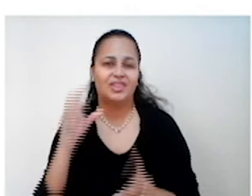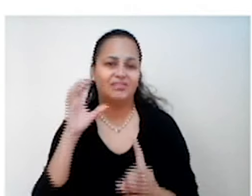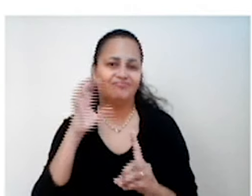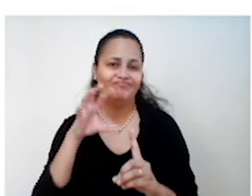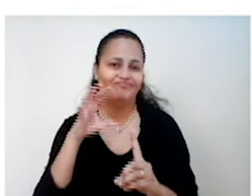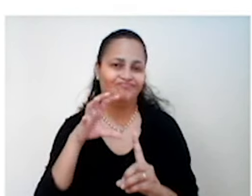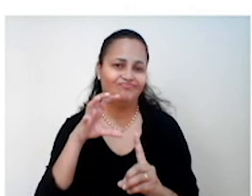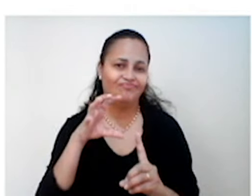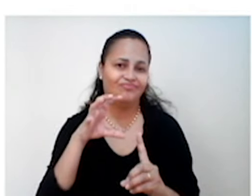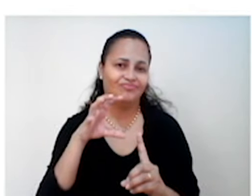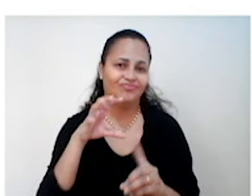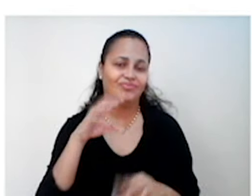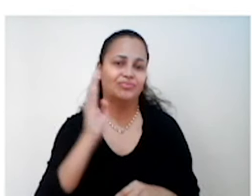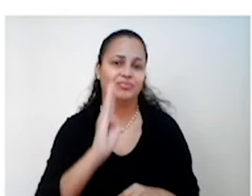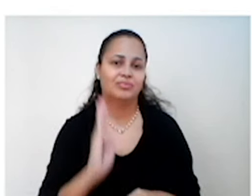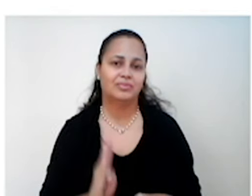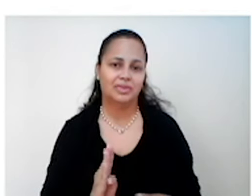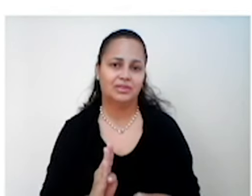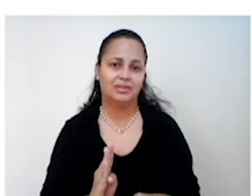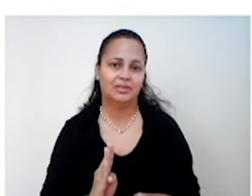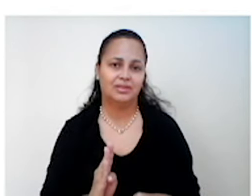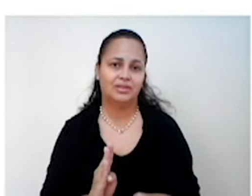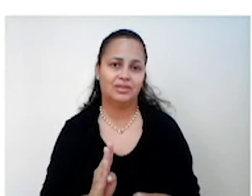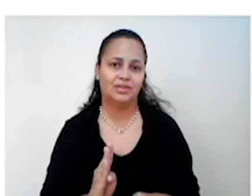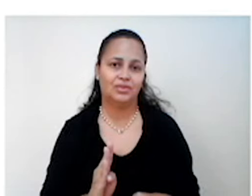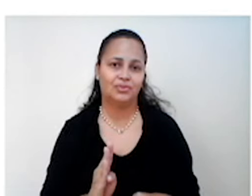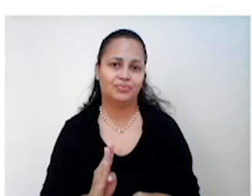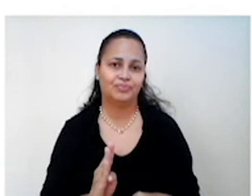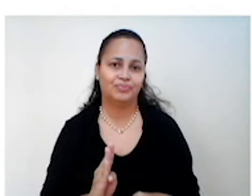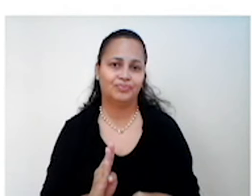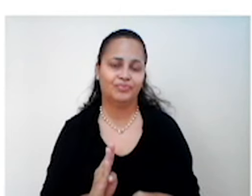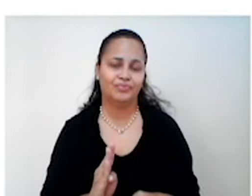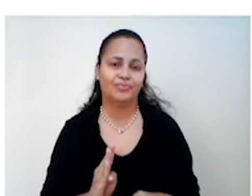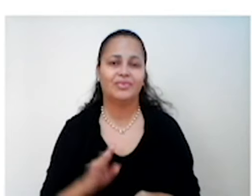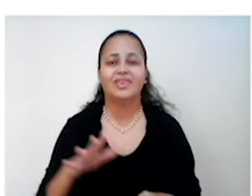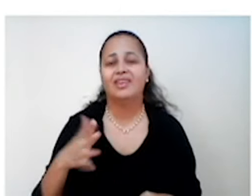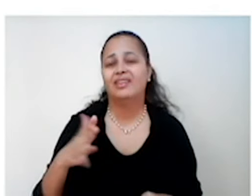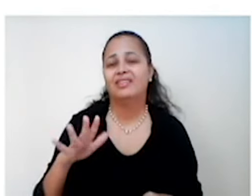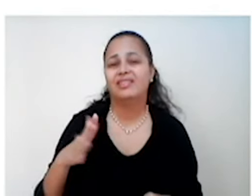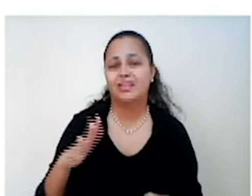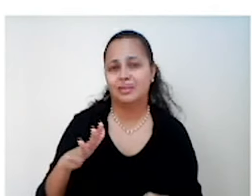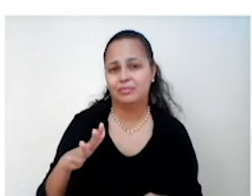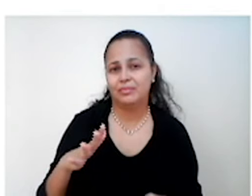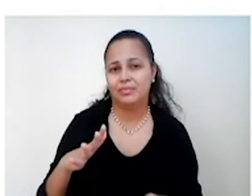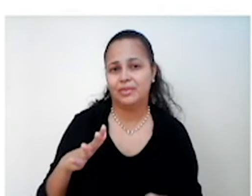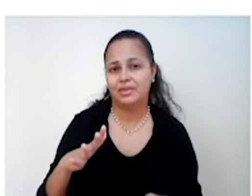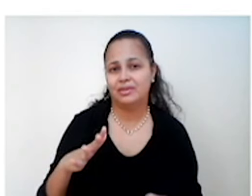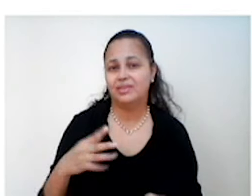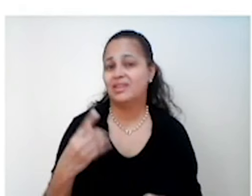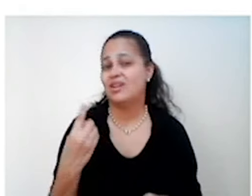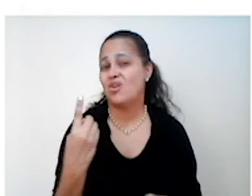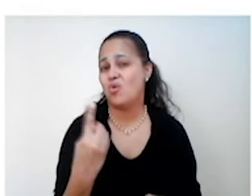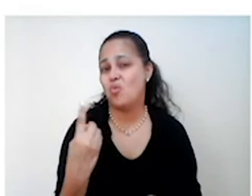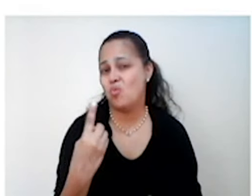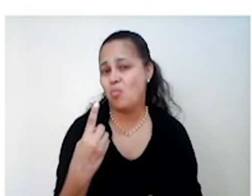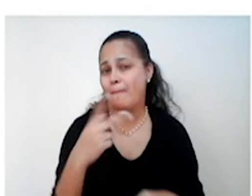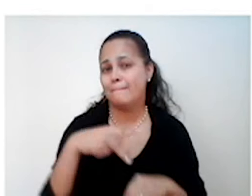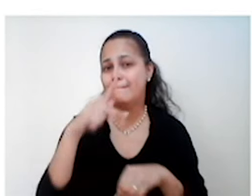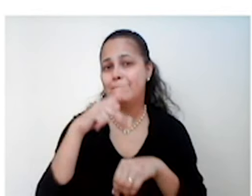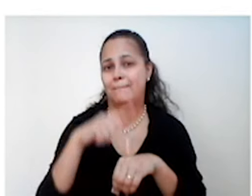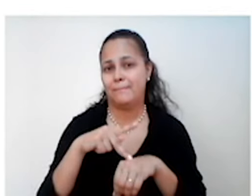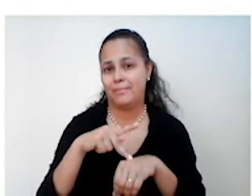uma coisa para pensarmos. Essa dependência de apenas um país,